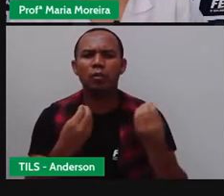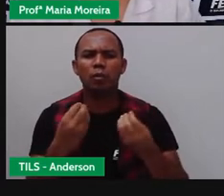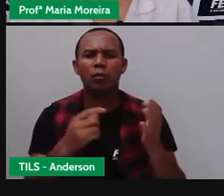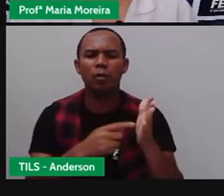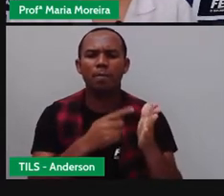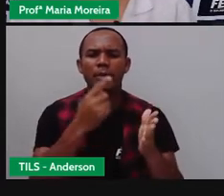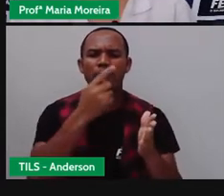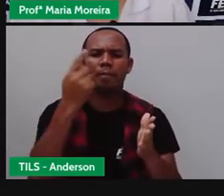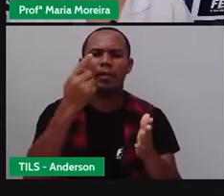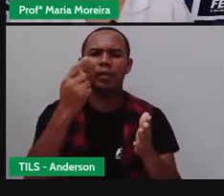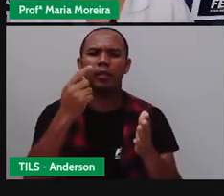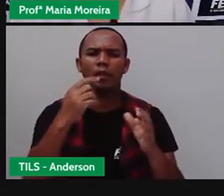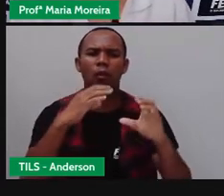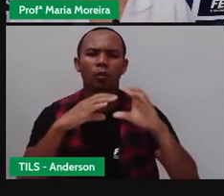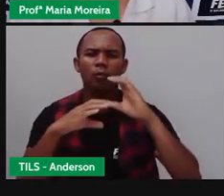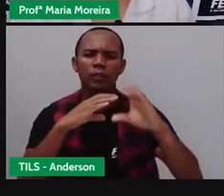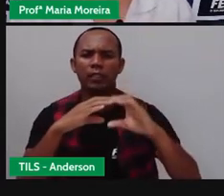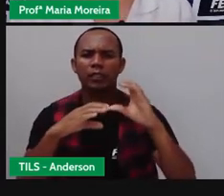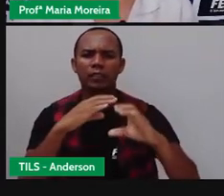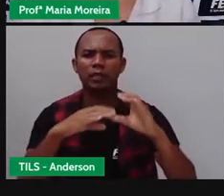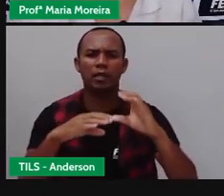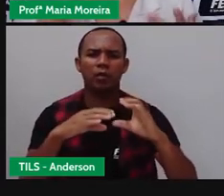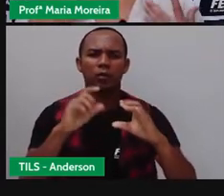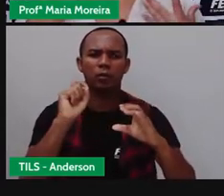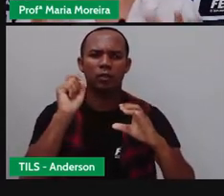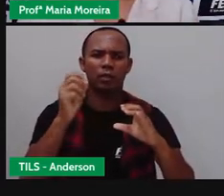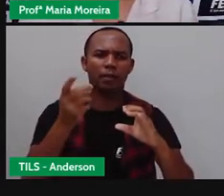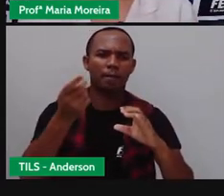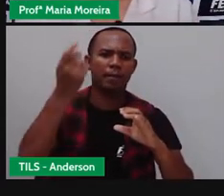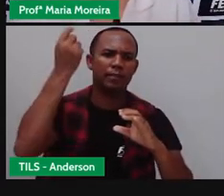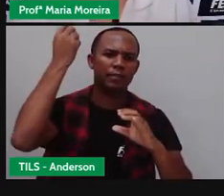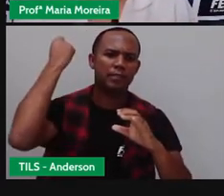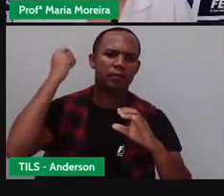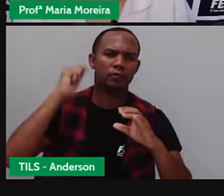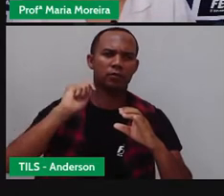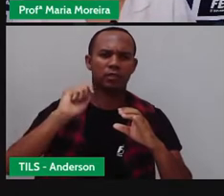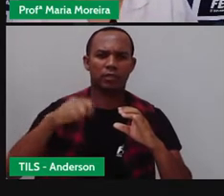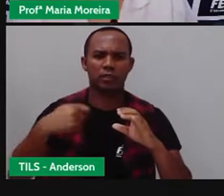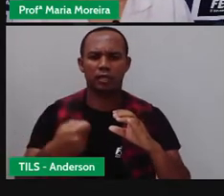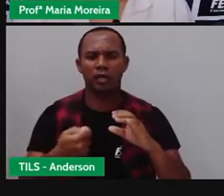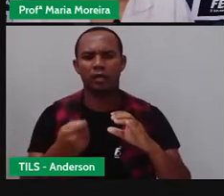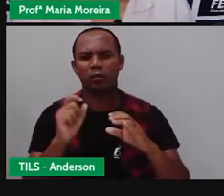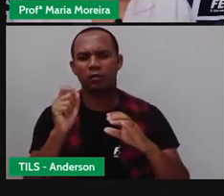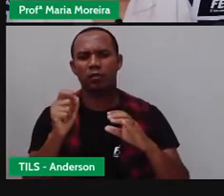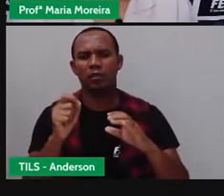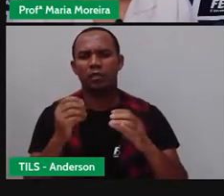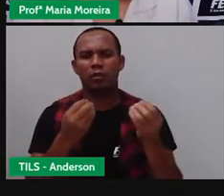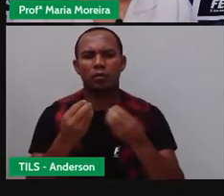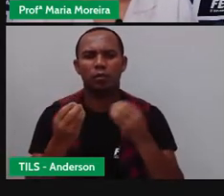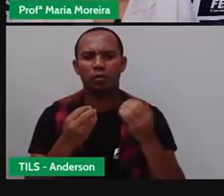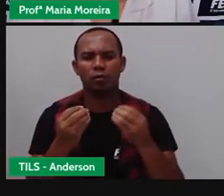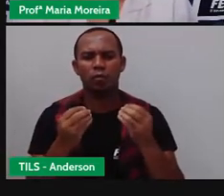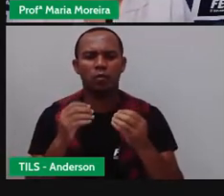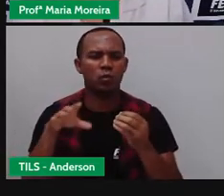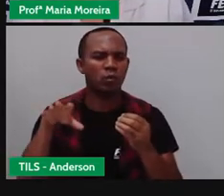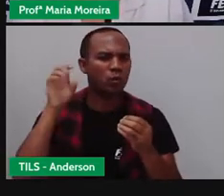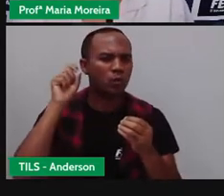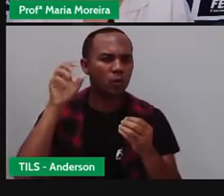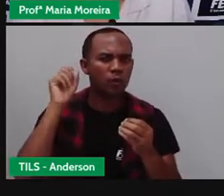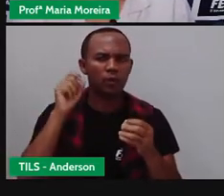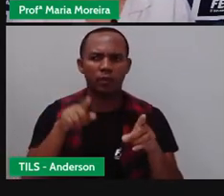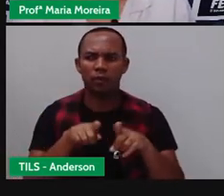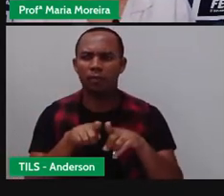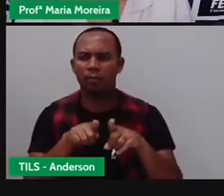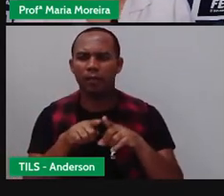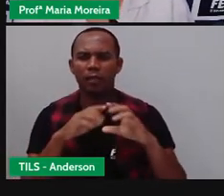primeiras formas de comunicação aconteceram por meios de sinais, gestos e sons. Então, no início, né?